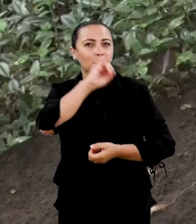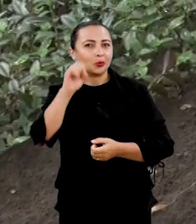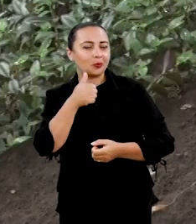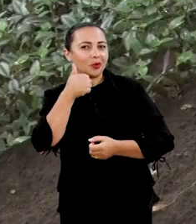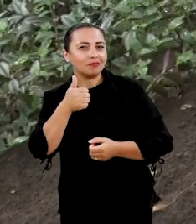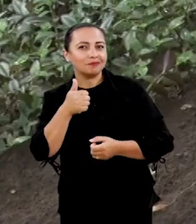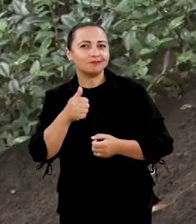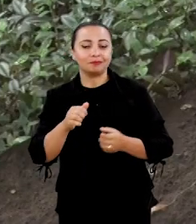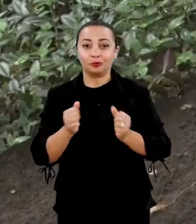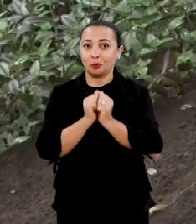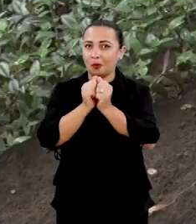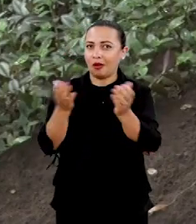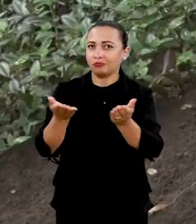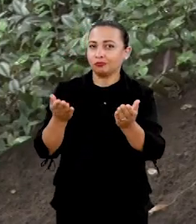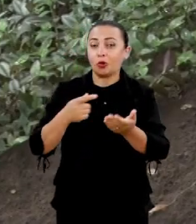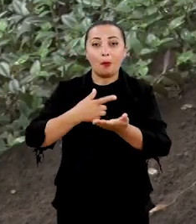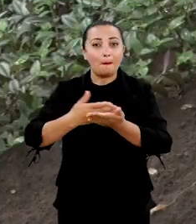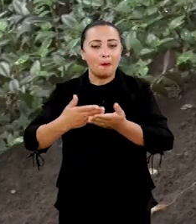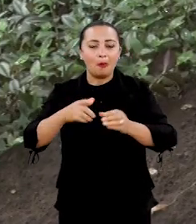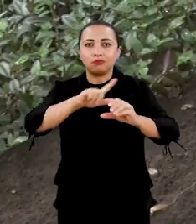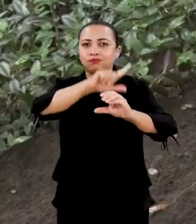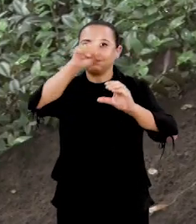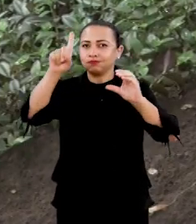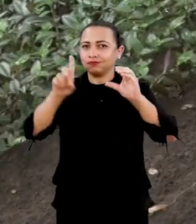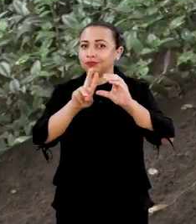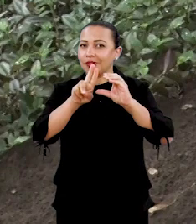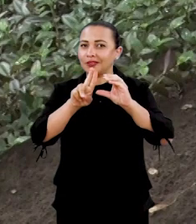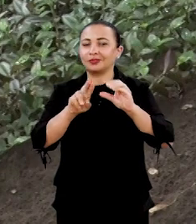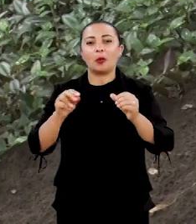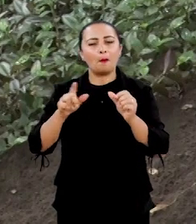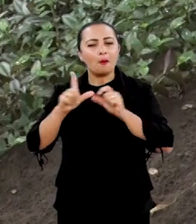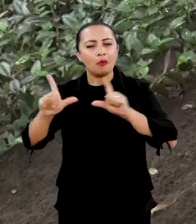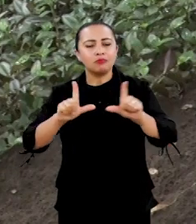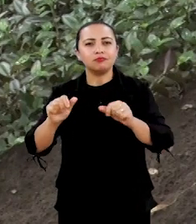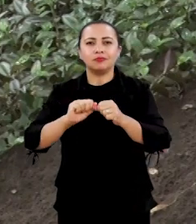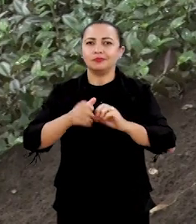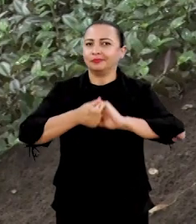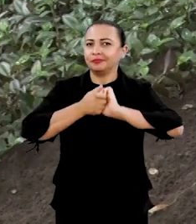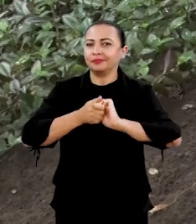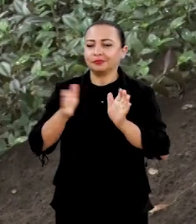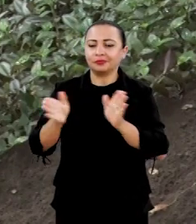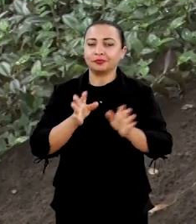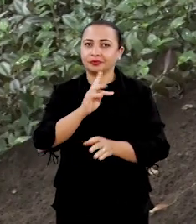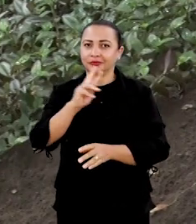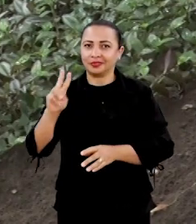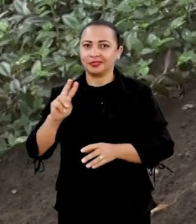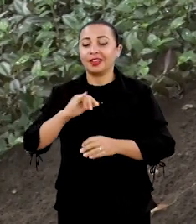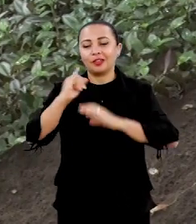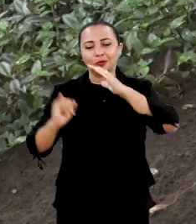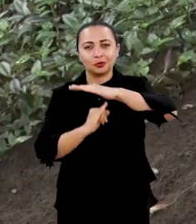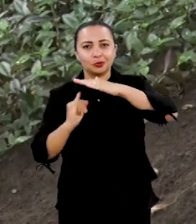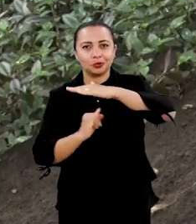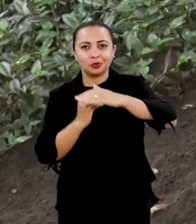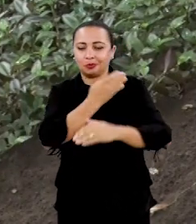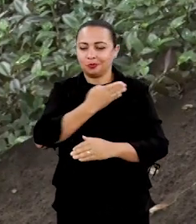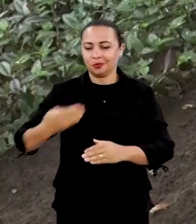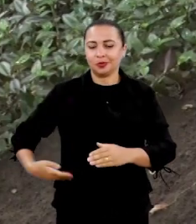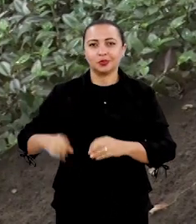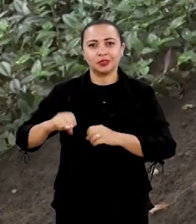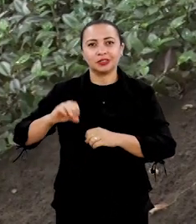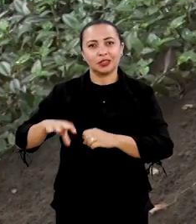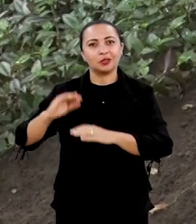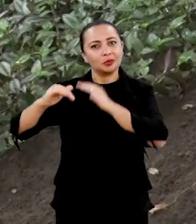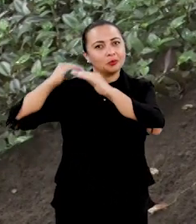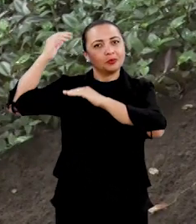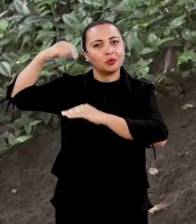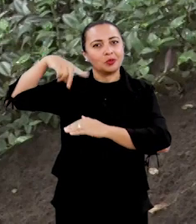Olá, tudo bem? Acompanhe agora mais um Univerciência, um programa realizado através da parceria entre TVs e instituições públicas